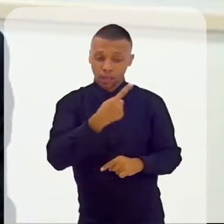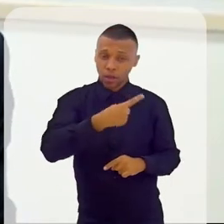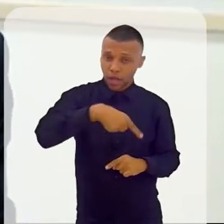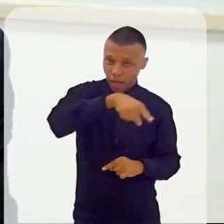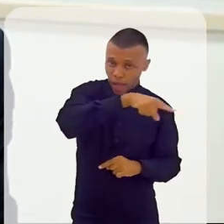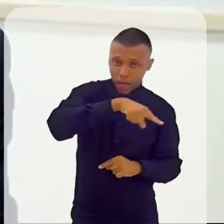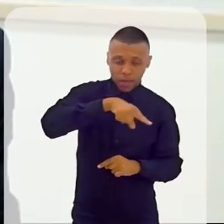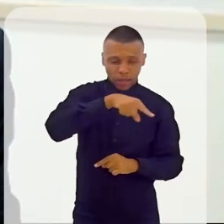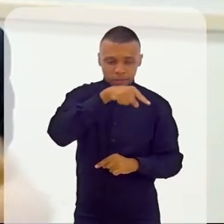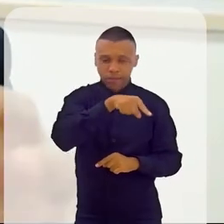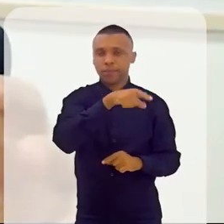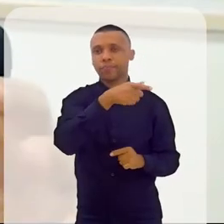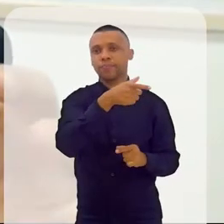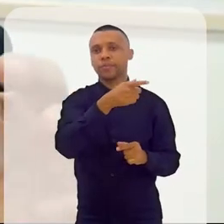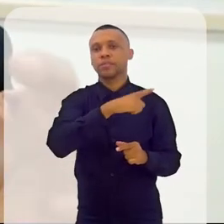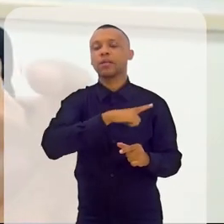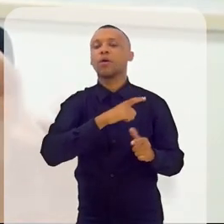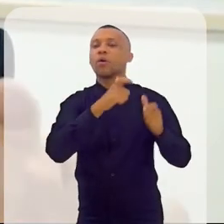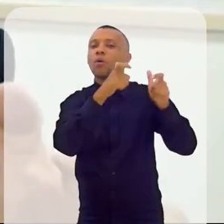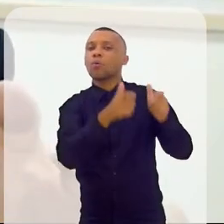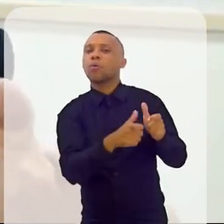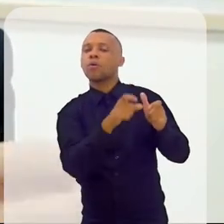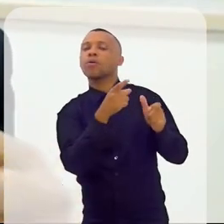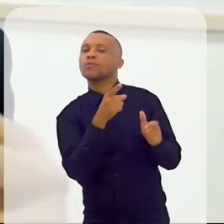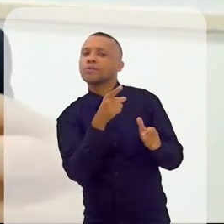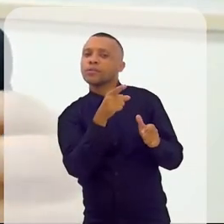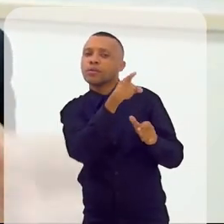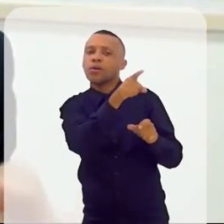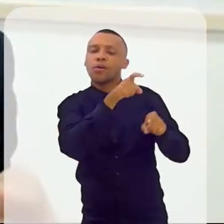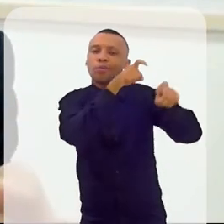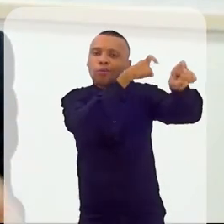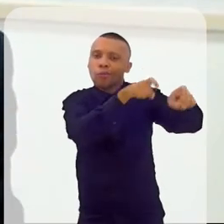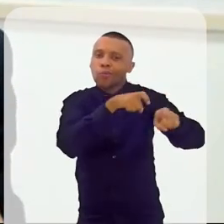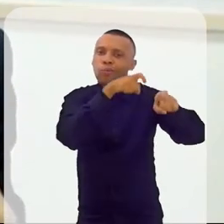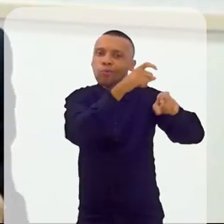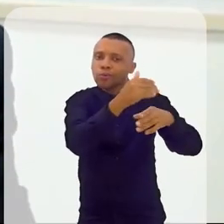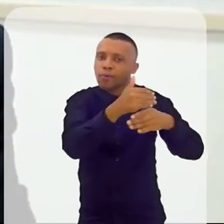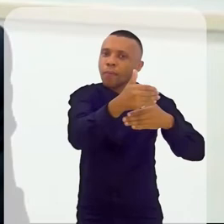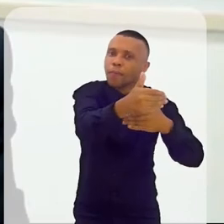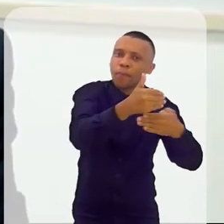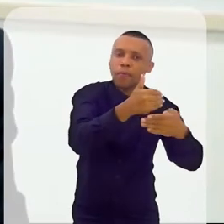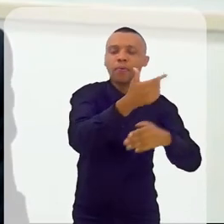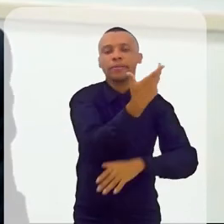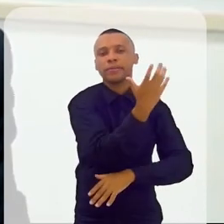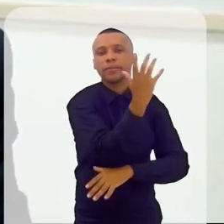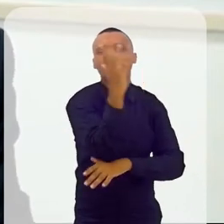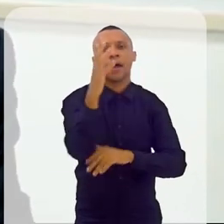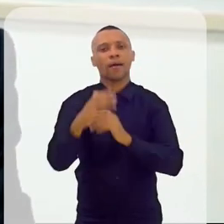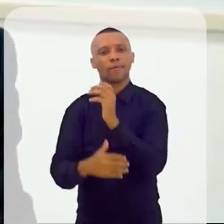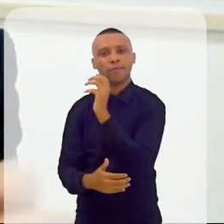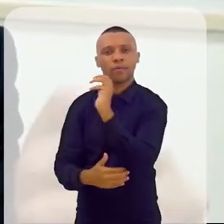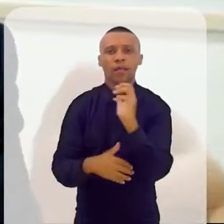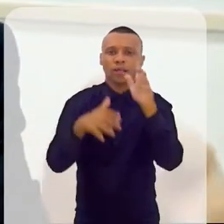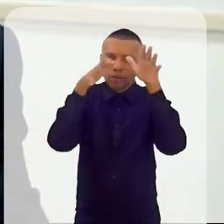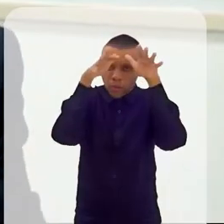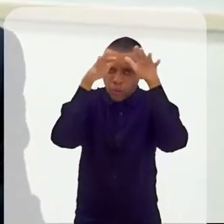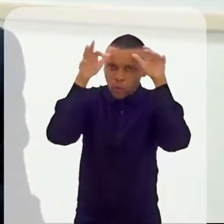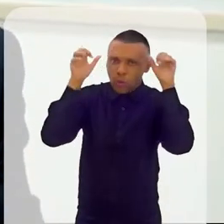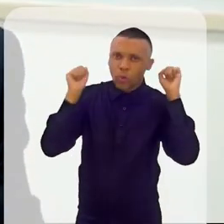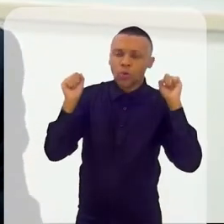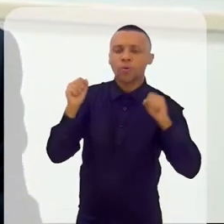empresas, é que estão no interior, elas estão nas fronteiras, elas estão no meio da floresta amazônica, elas estão na